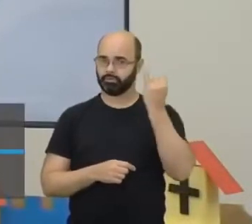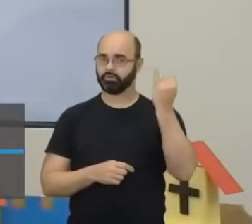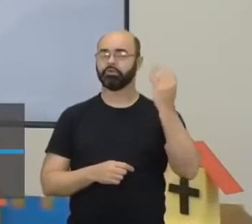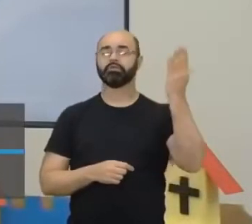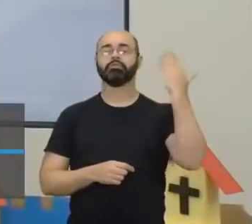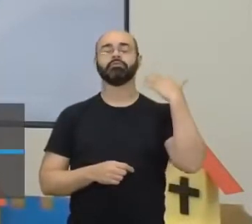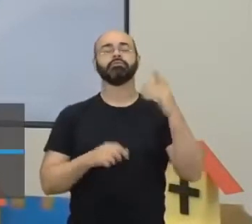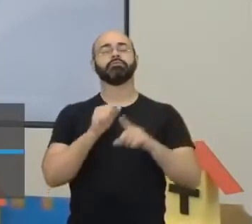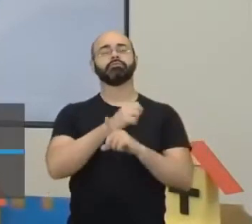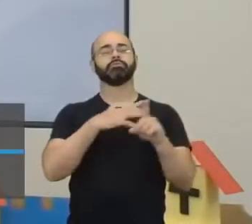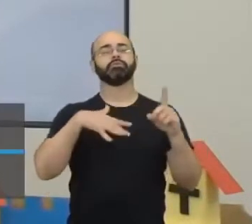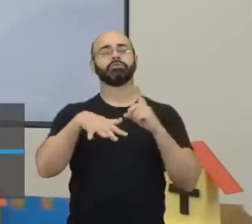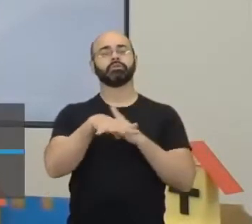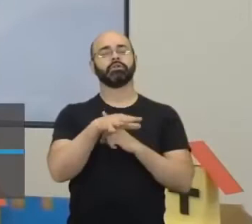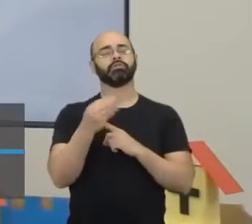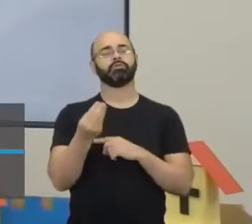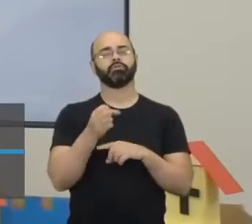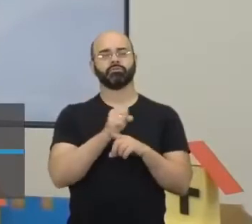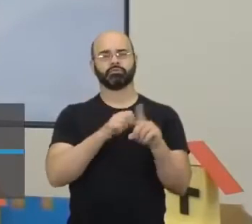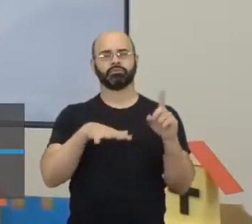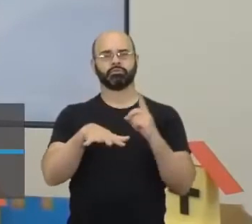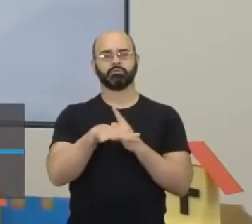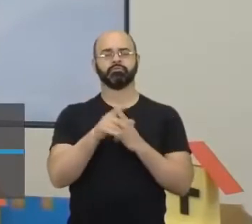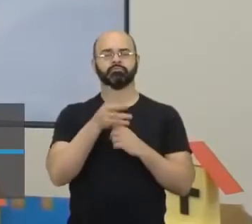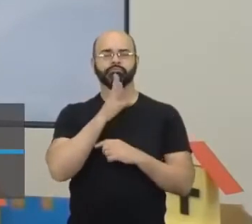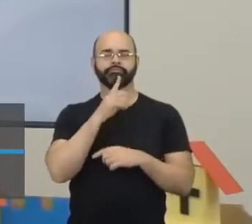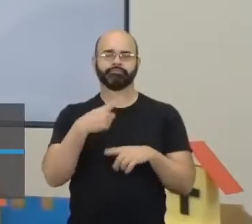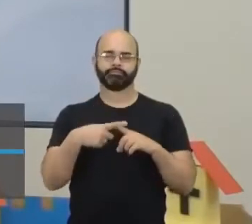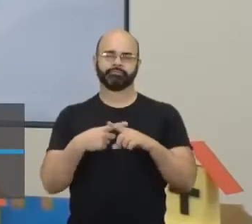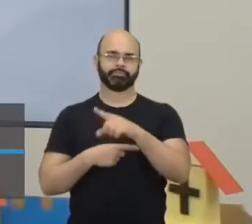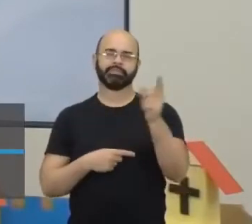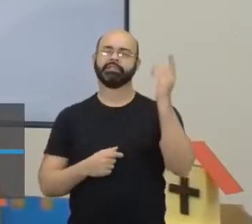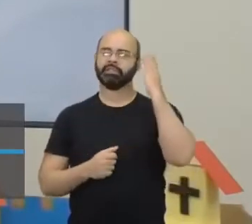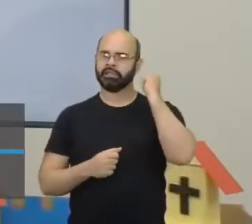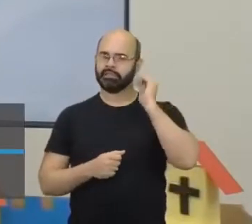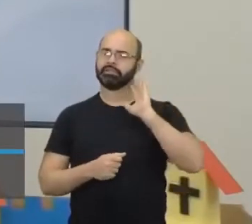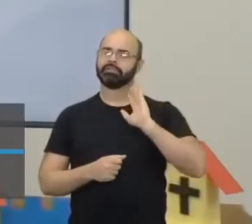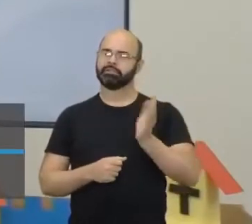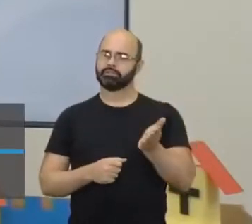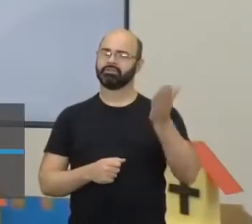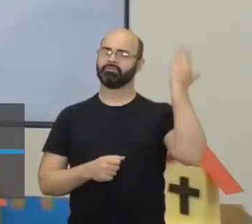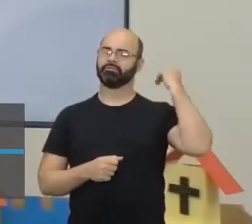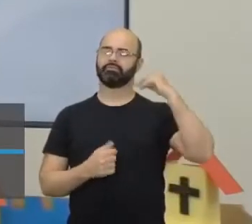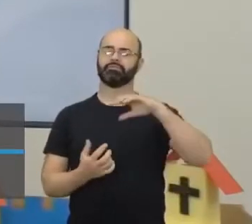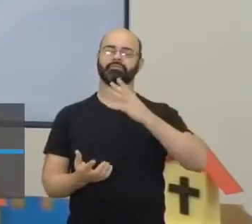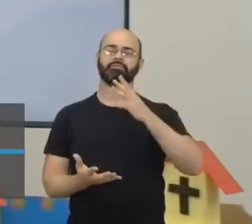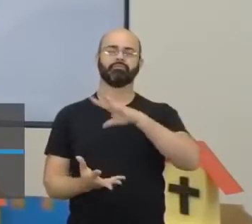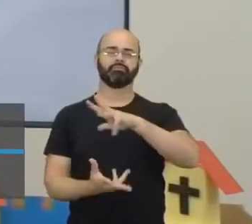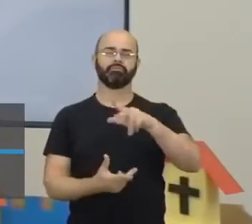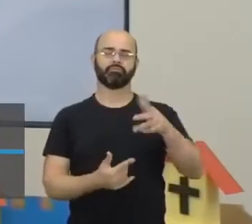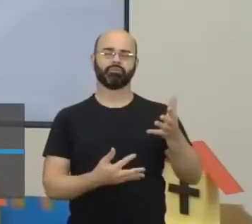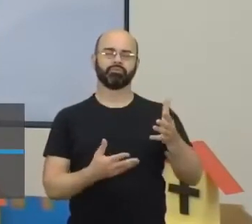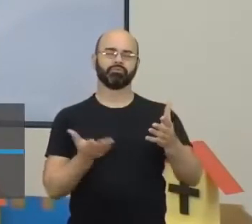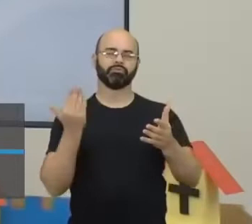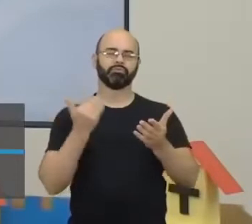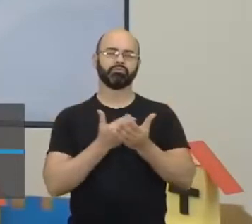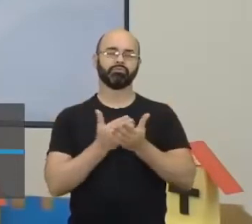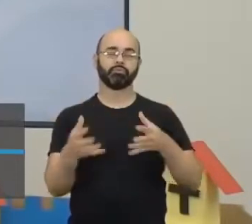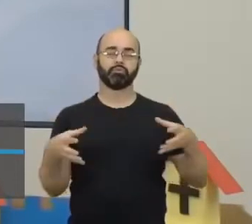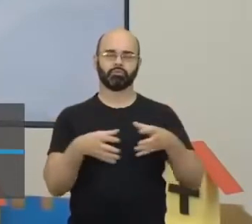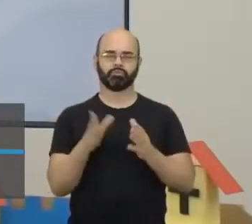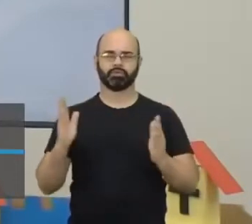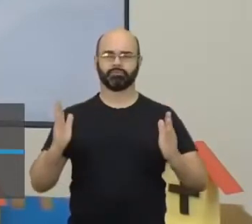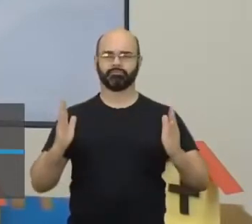né? Como que funcionava. Porque assim, Cestuano, vocês já sabem, né? Que o mundo feudal, ele começa logo após